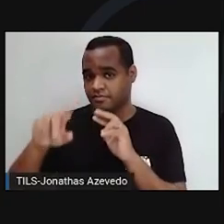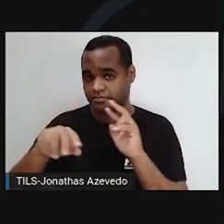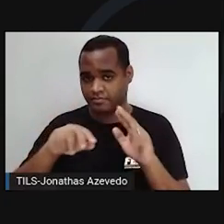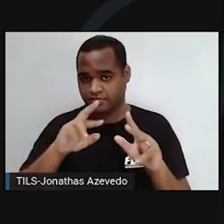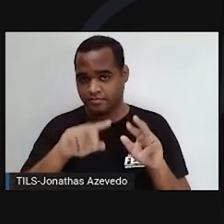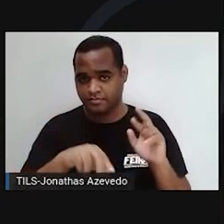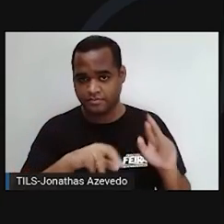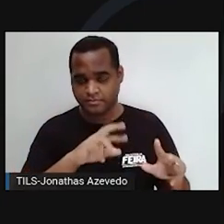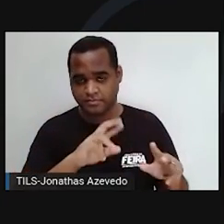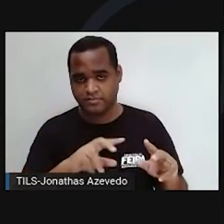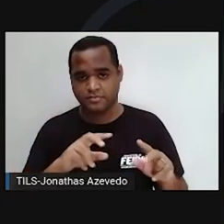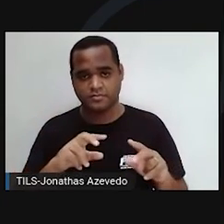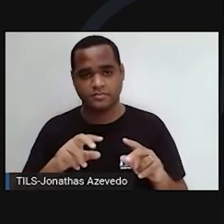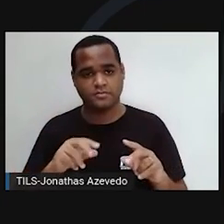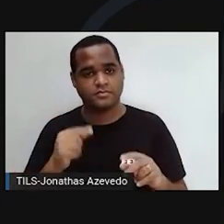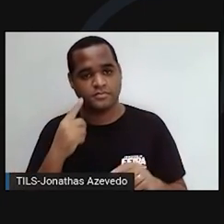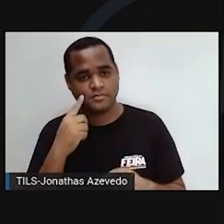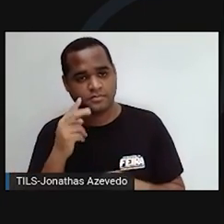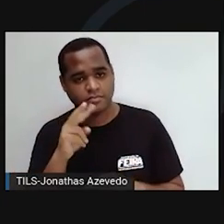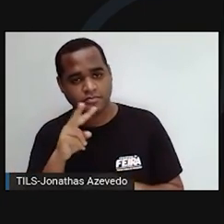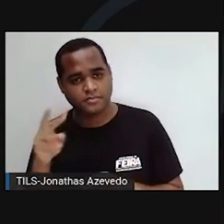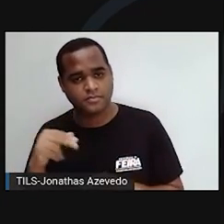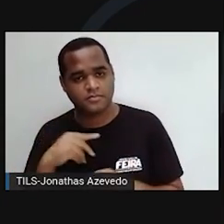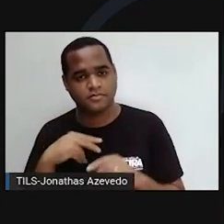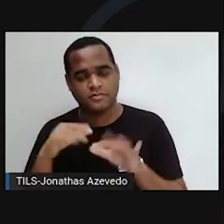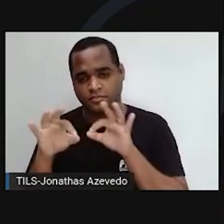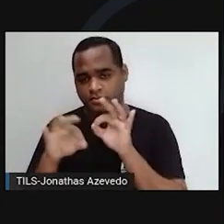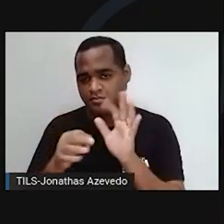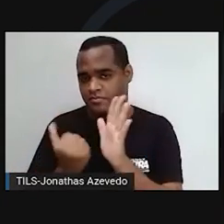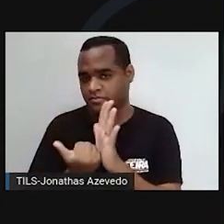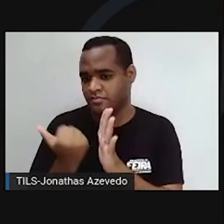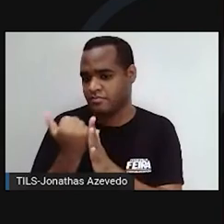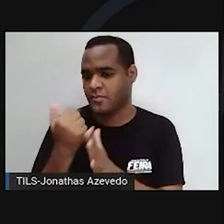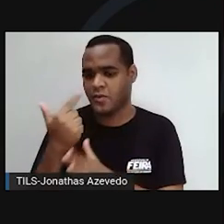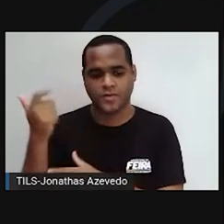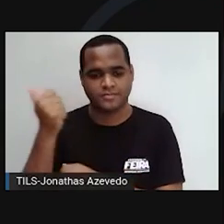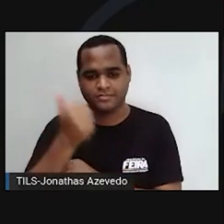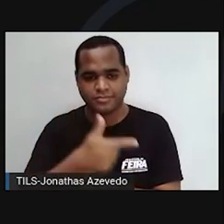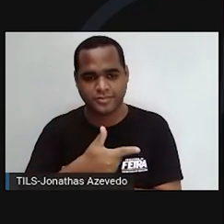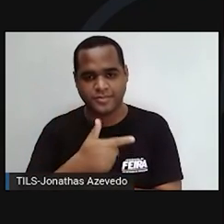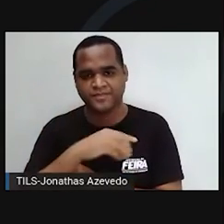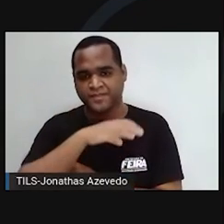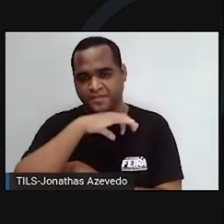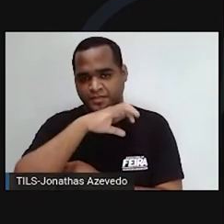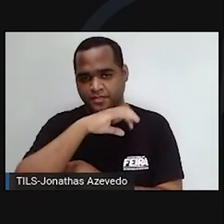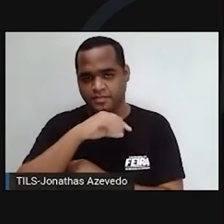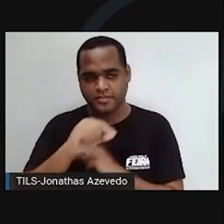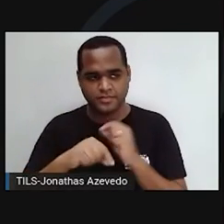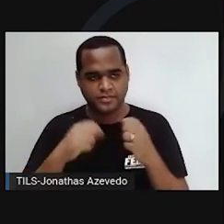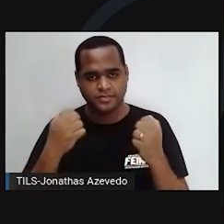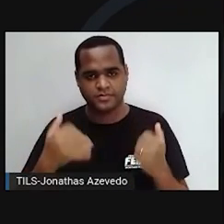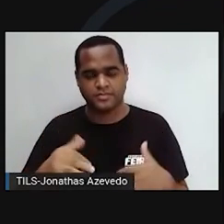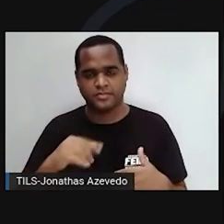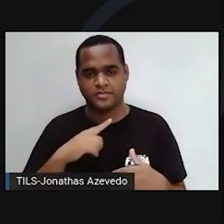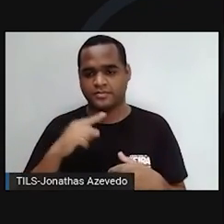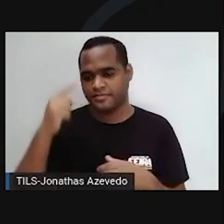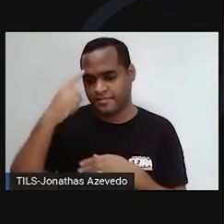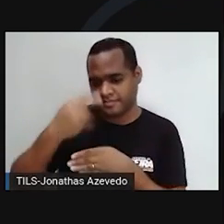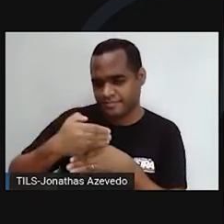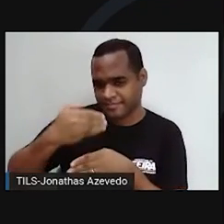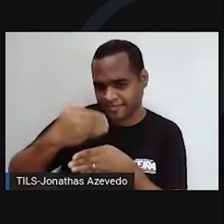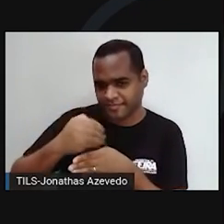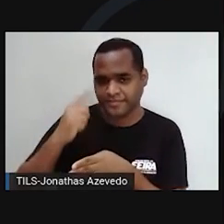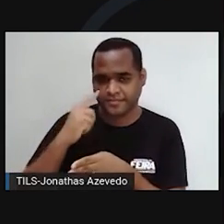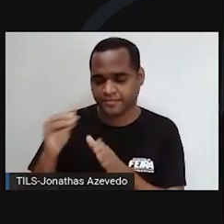série de plus. Aí, um kit a mais do que a célula animal. O que são? Temos aí a parede celular